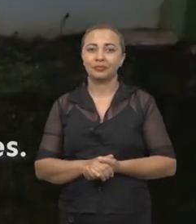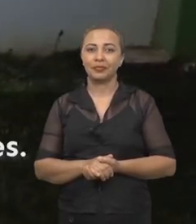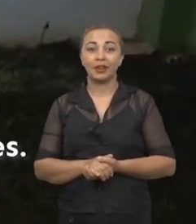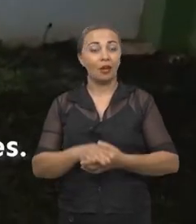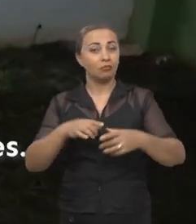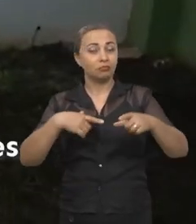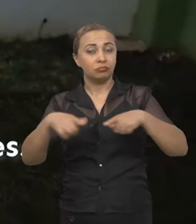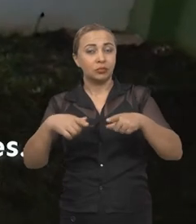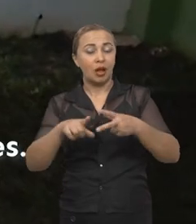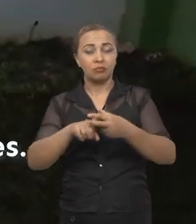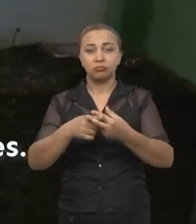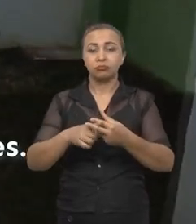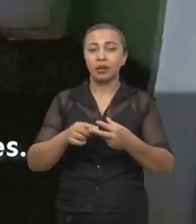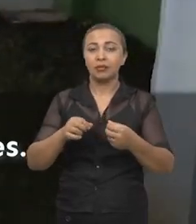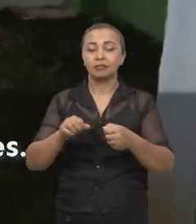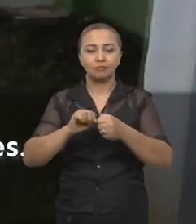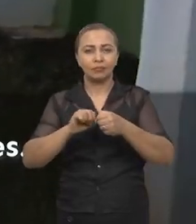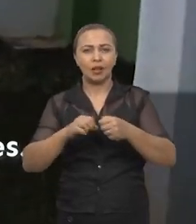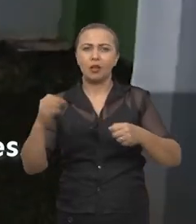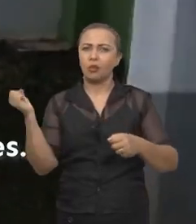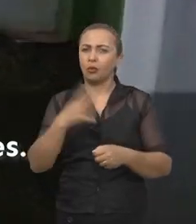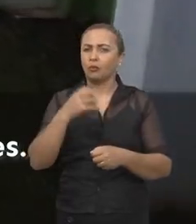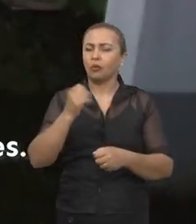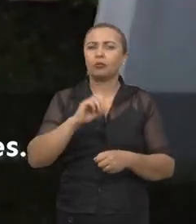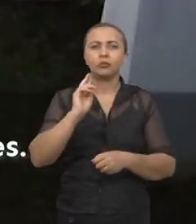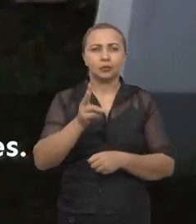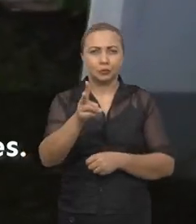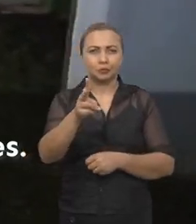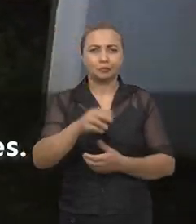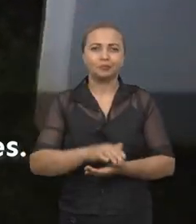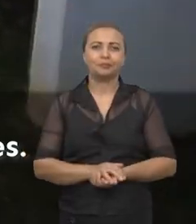As ferramentas passam por constantes atualizações.